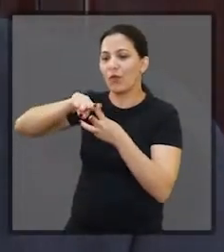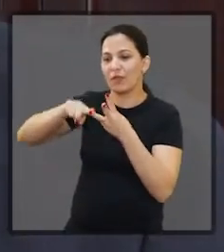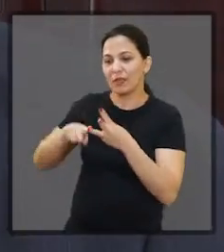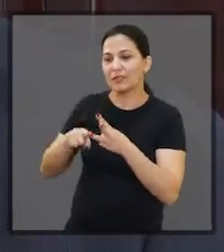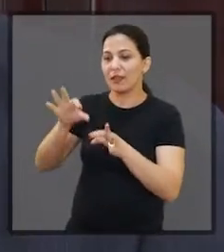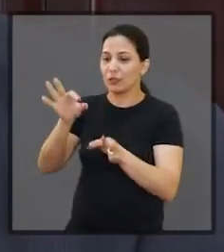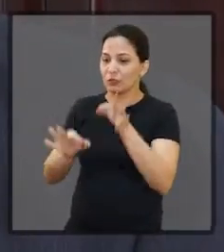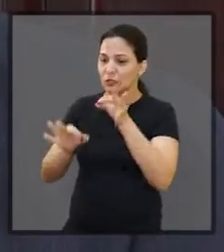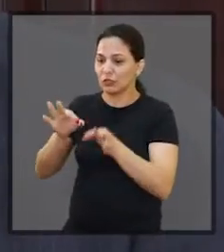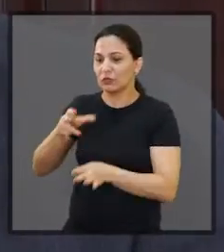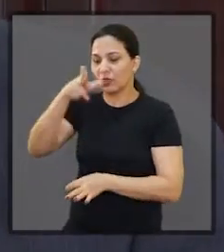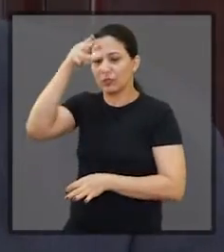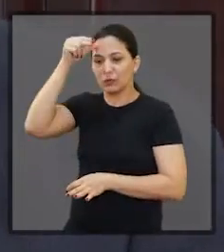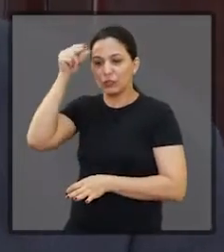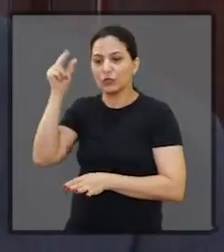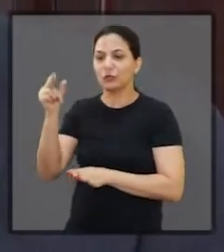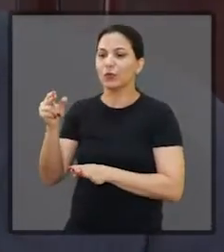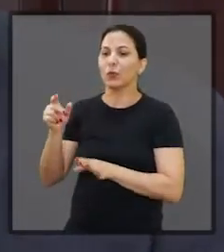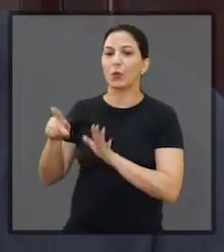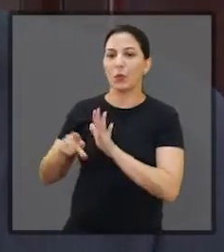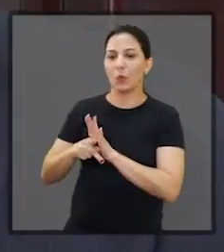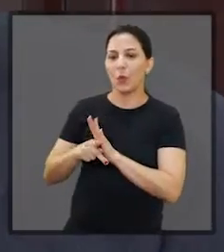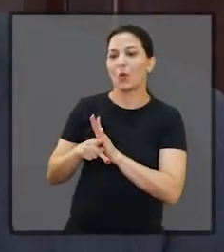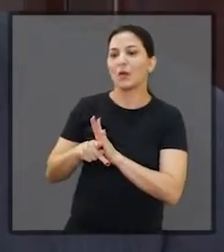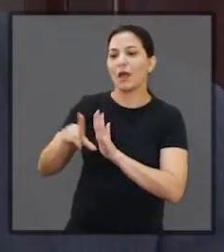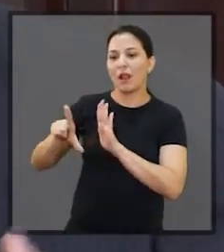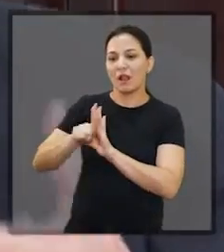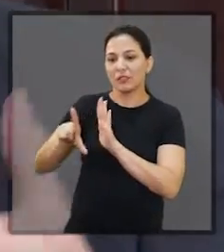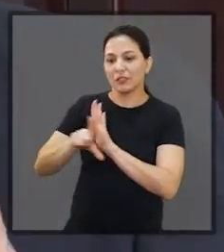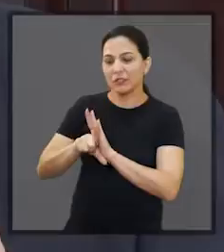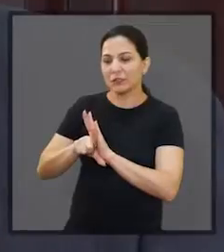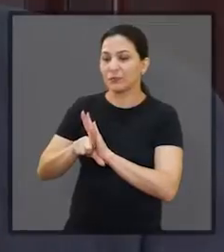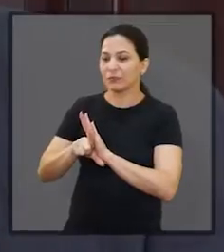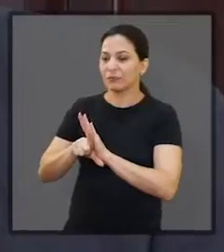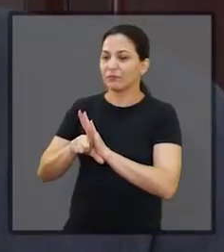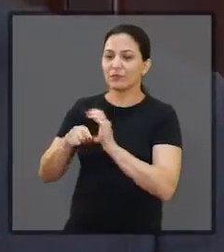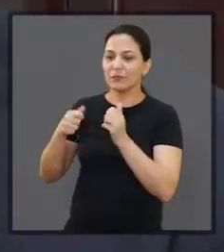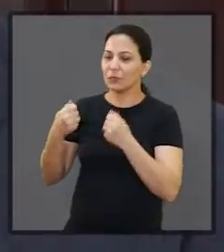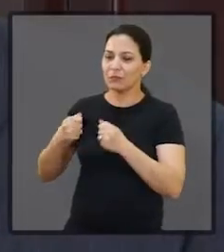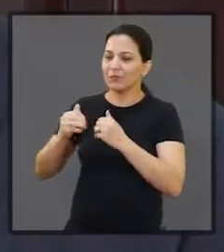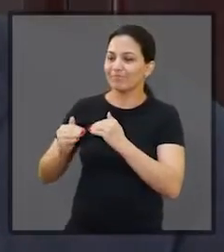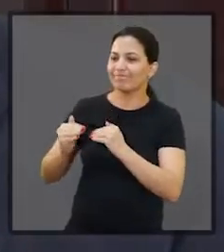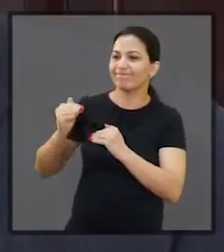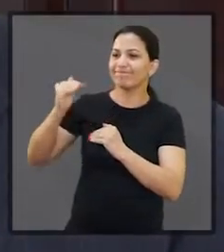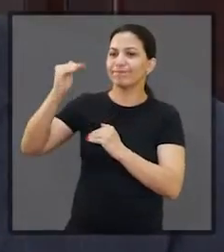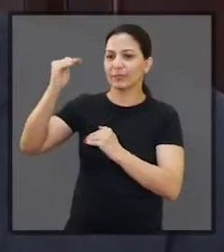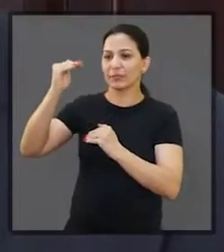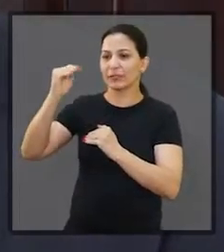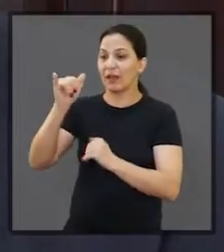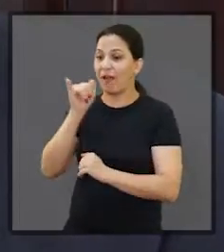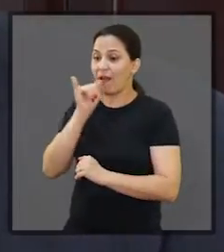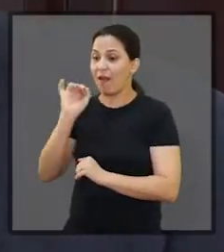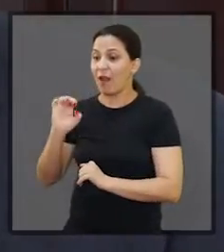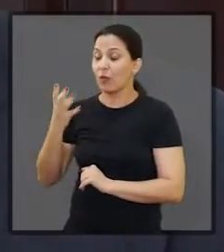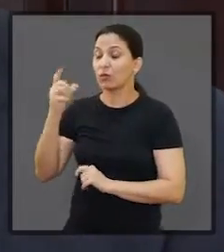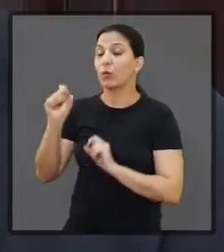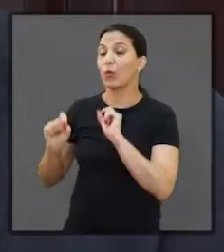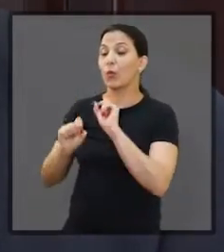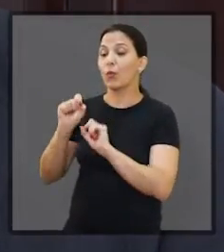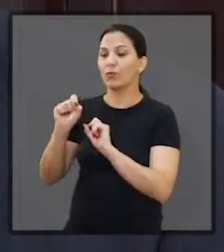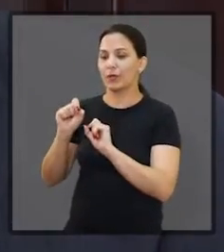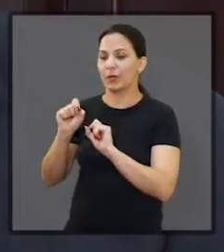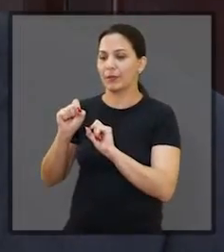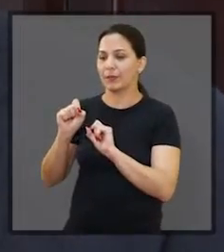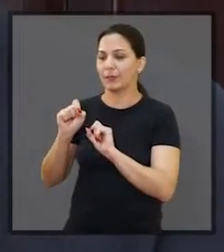O legislativo, o executivo e o judiciário. Quando um desses poderes se sobrepõe ao outro, alguma coisa não vai bem. E, na Itália, o que aconteceu